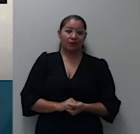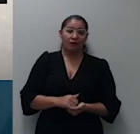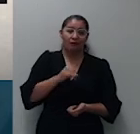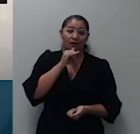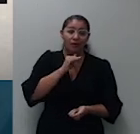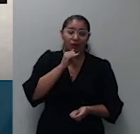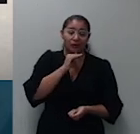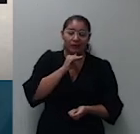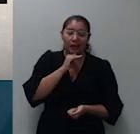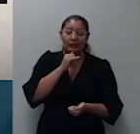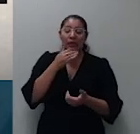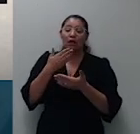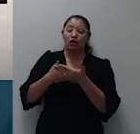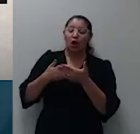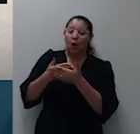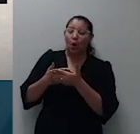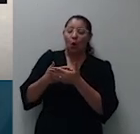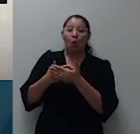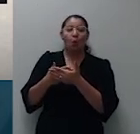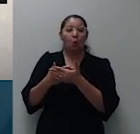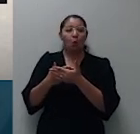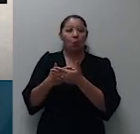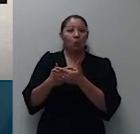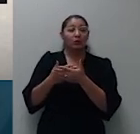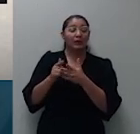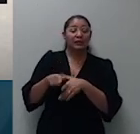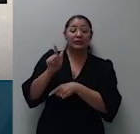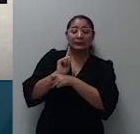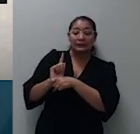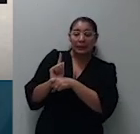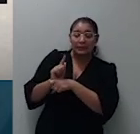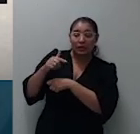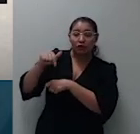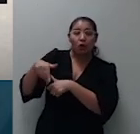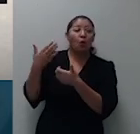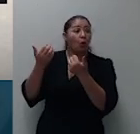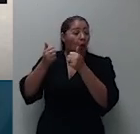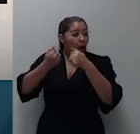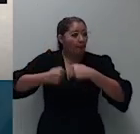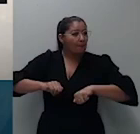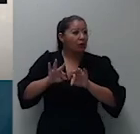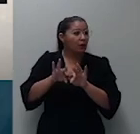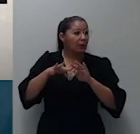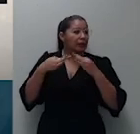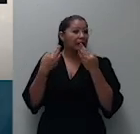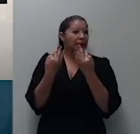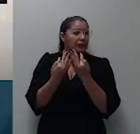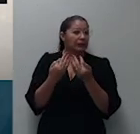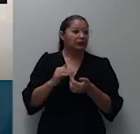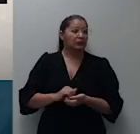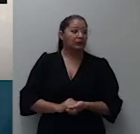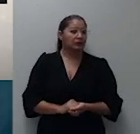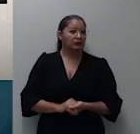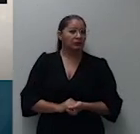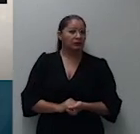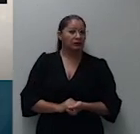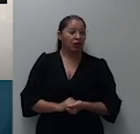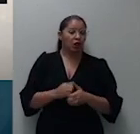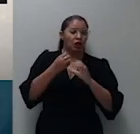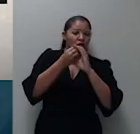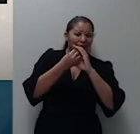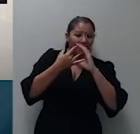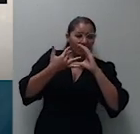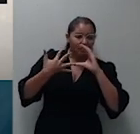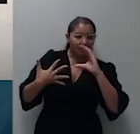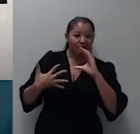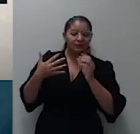gestão patrimonial o poder familiar exercido pela genitora em caráter exclusivo após o falecimento do pai das